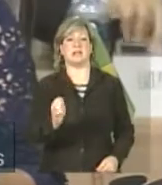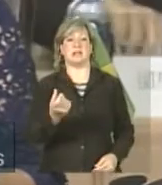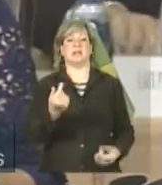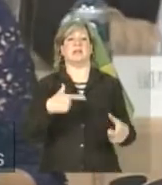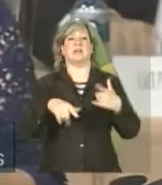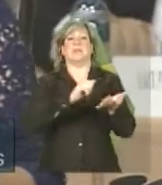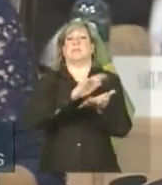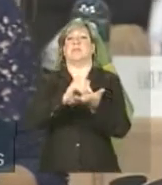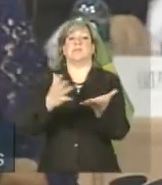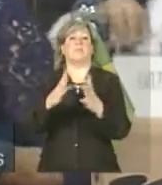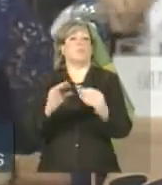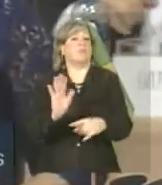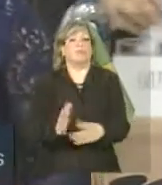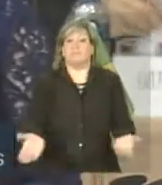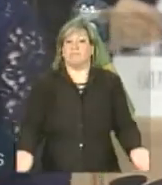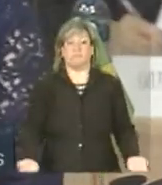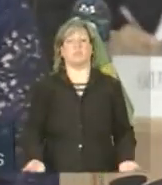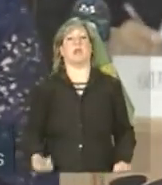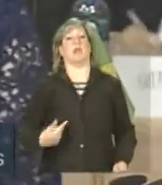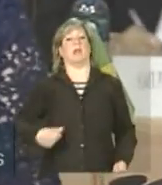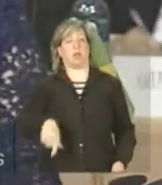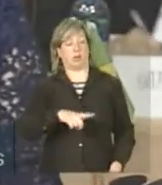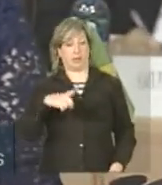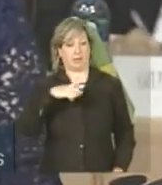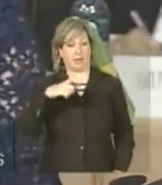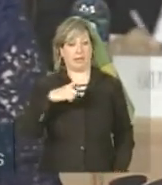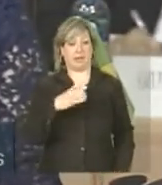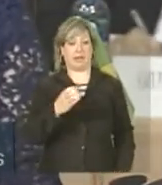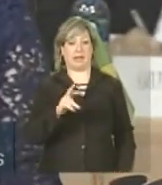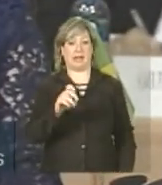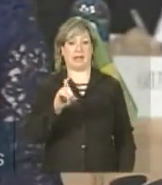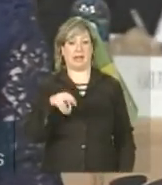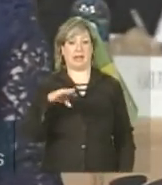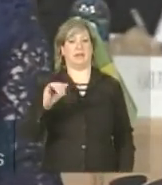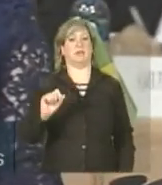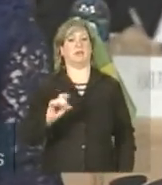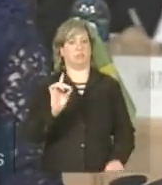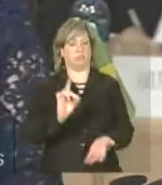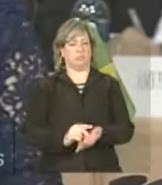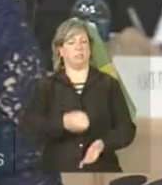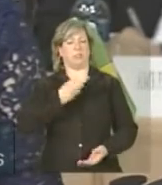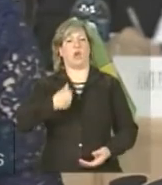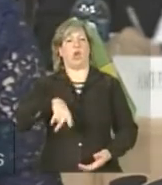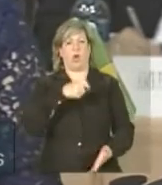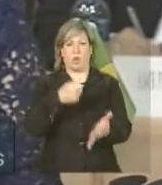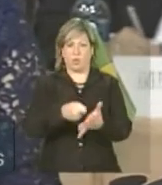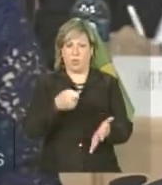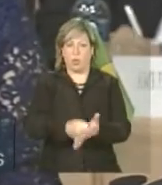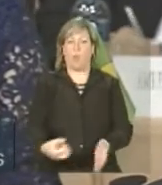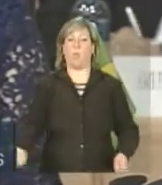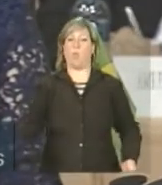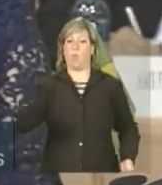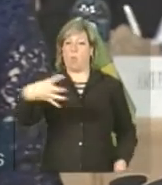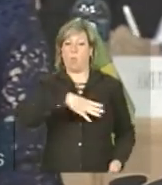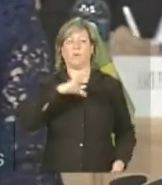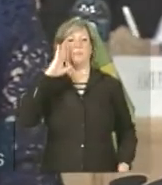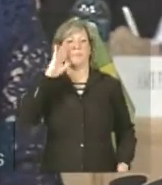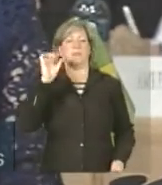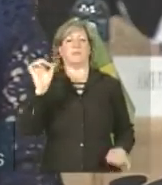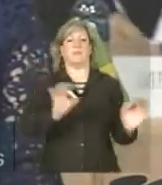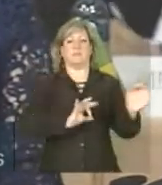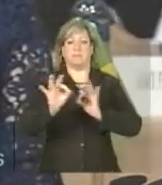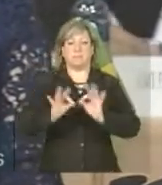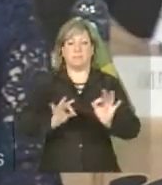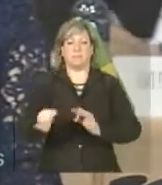desemprego. Temos credenciais sólidas para exigir novos fundamentos para a arquitetura